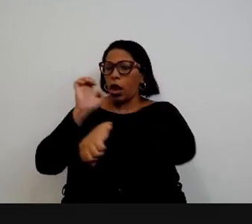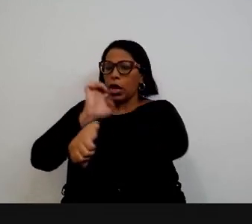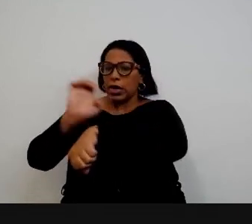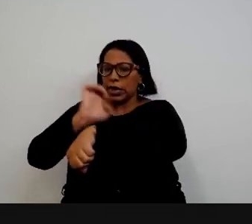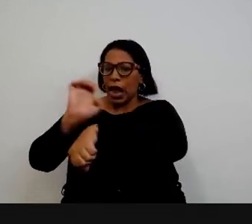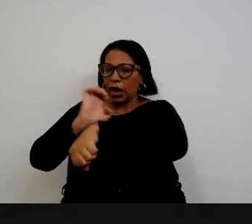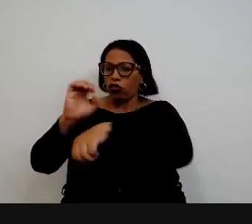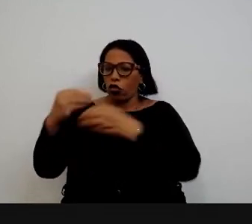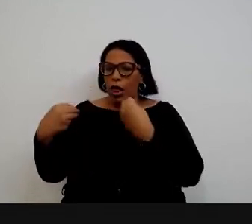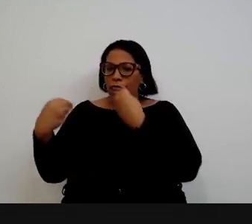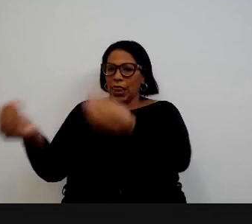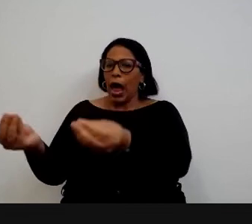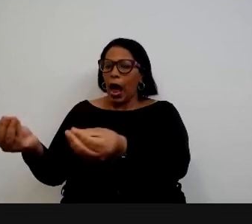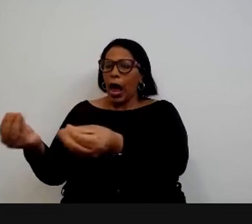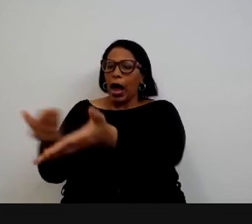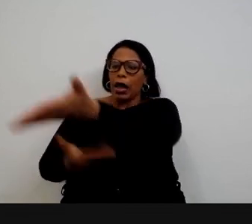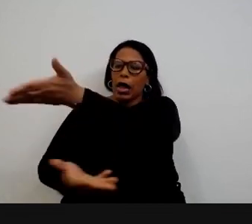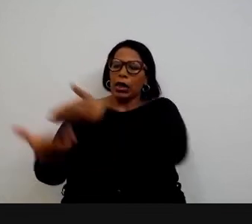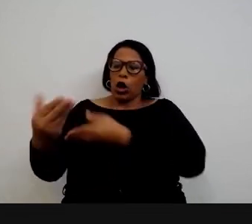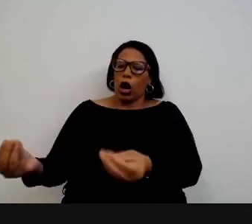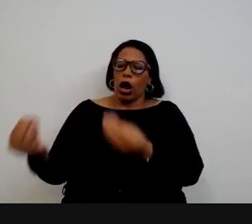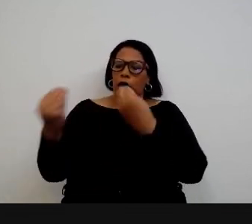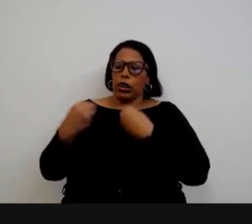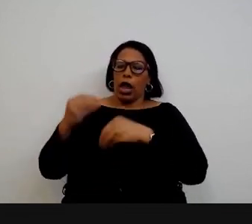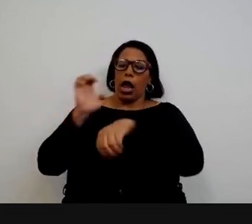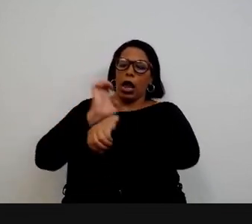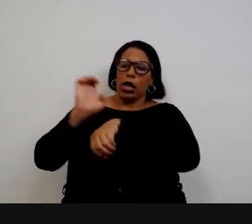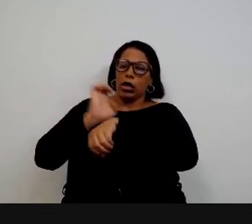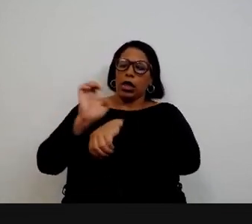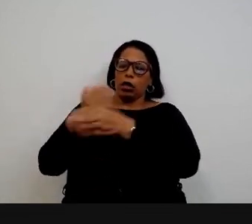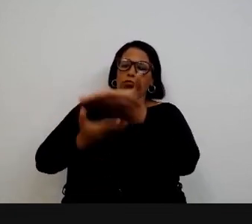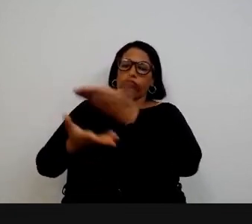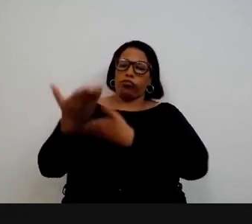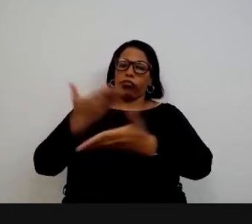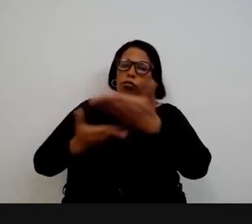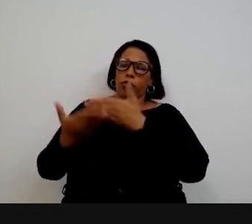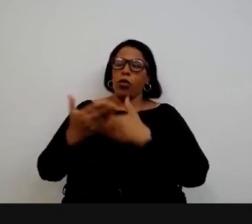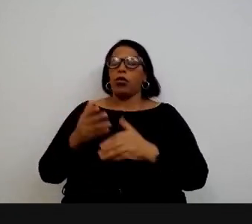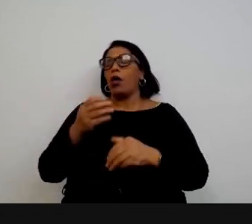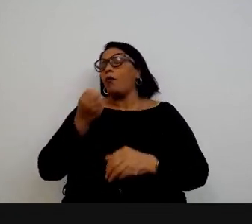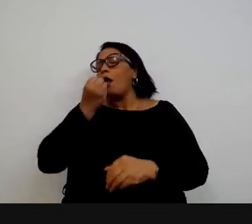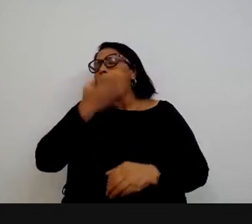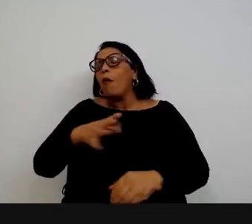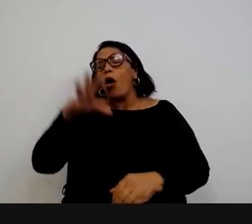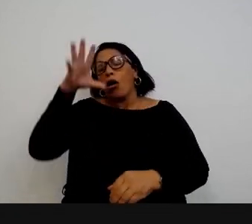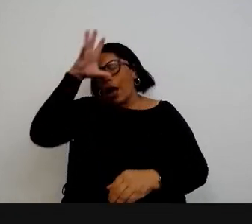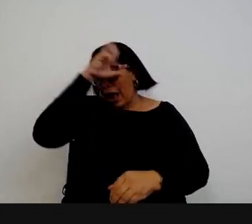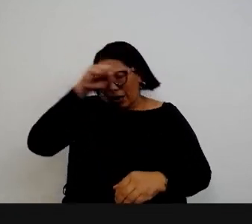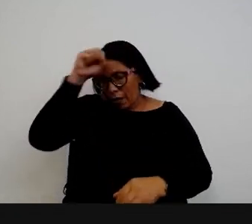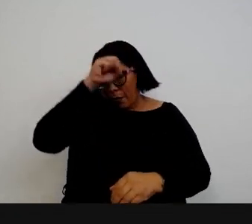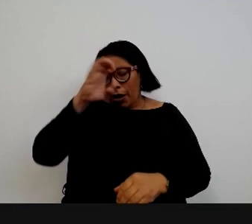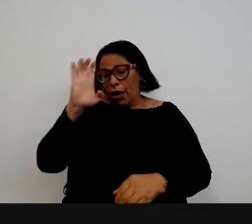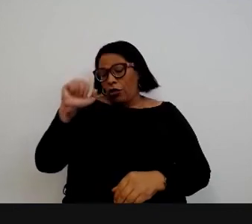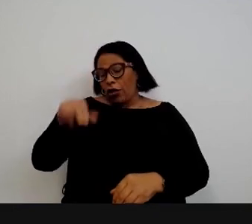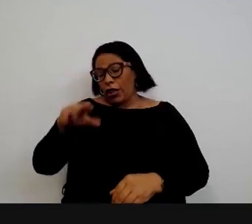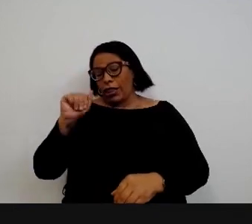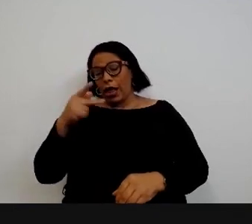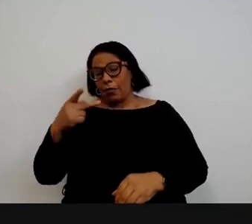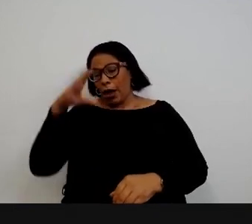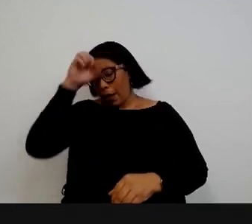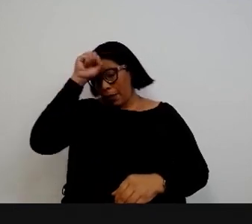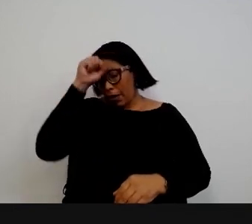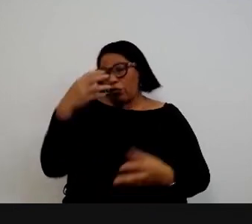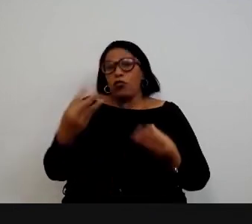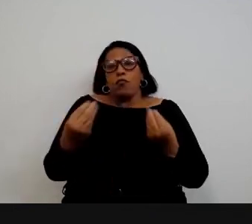para eles eles mandam estagiários para a gente ficam lá na Enap trabalham com a gente é uma experiência super rica para a Enap isso